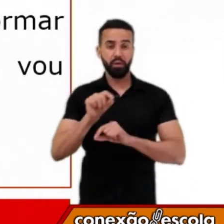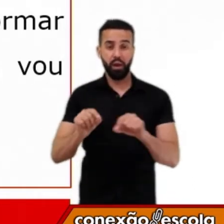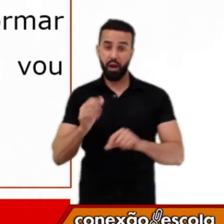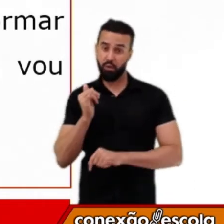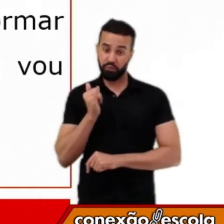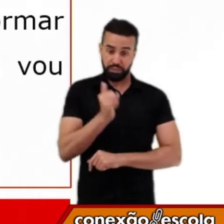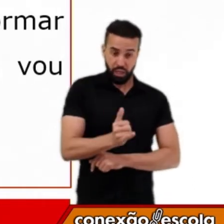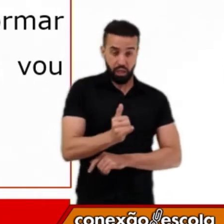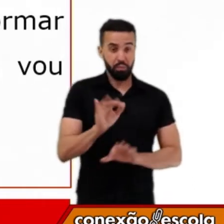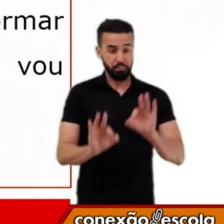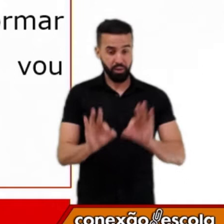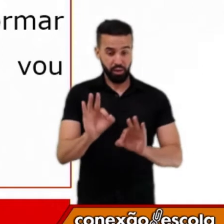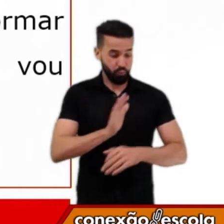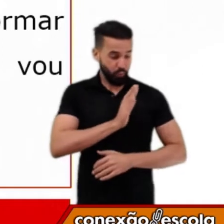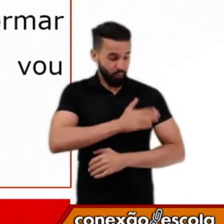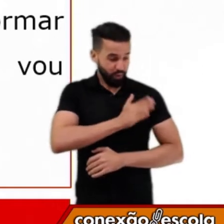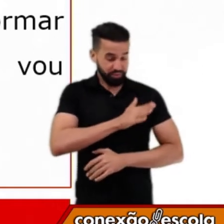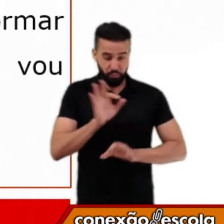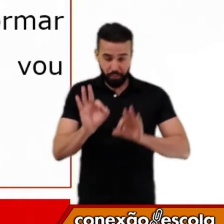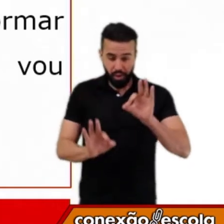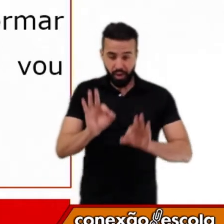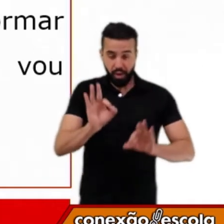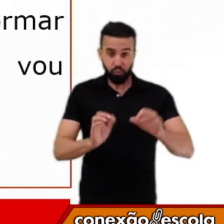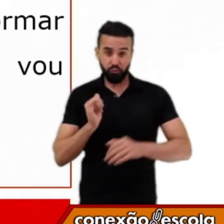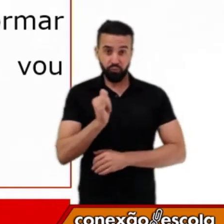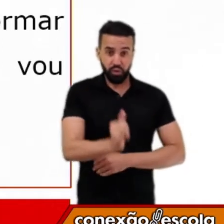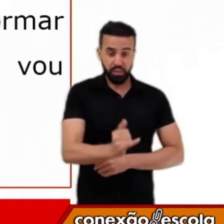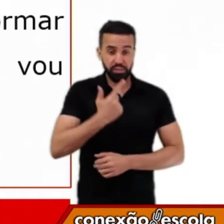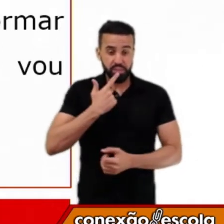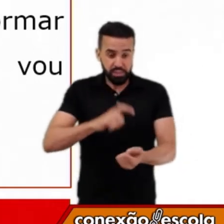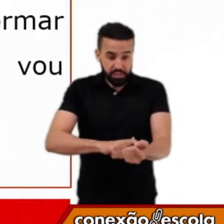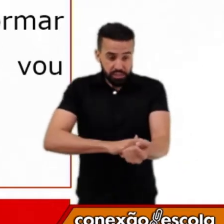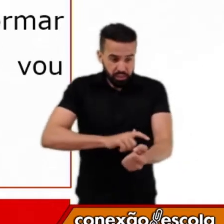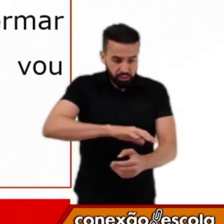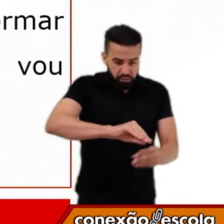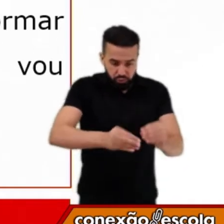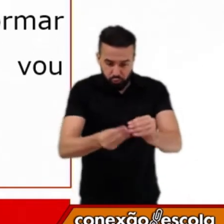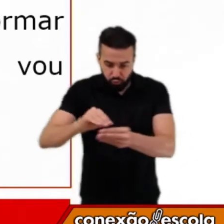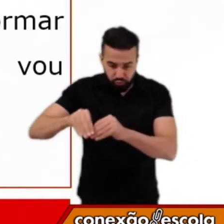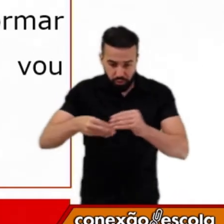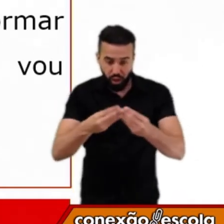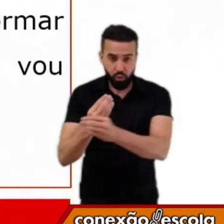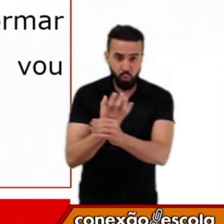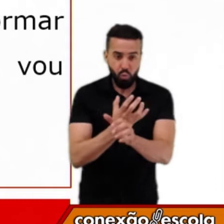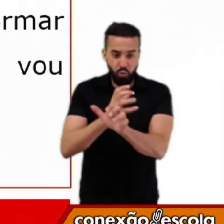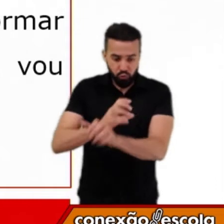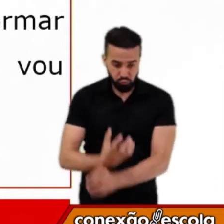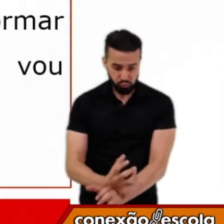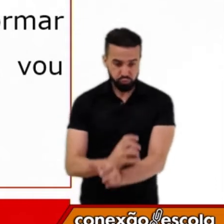-lhe o plano de seu coração. Vou juntar sangue e formar ossos. Farei surgir um mano.